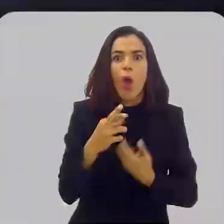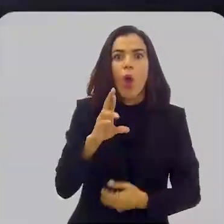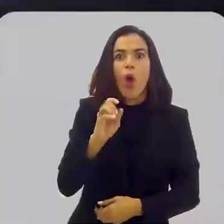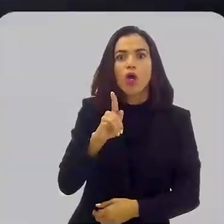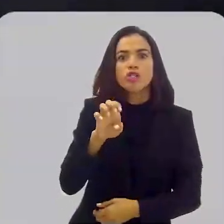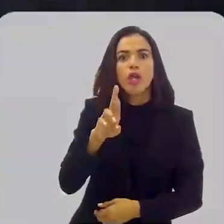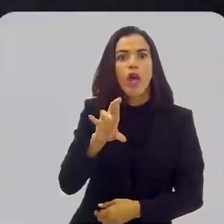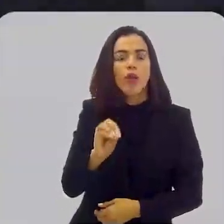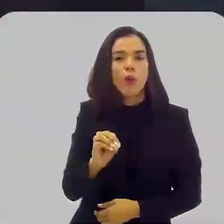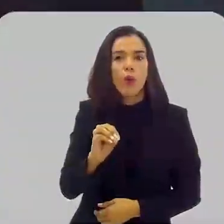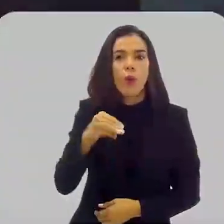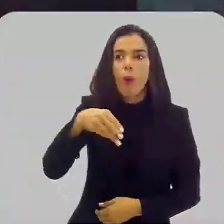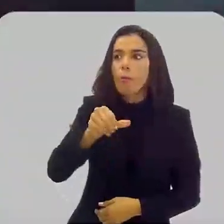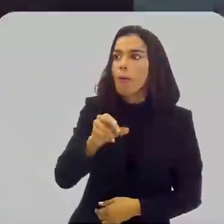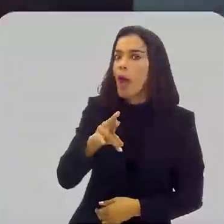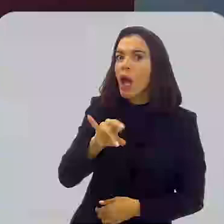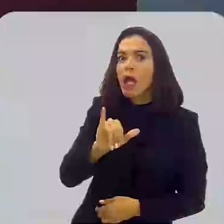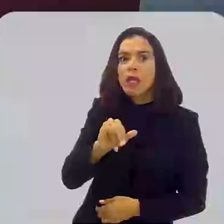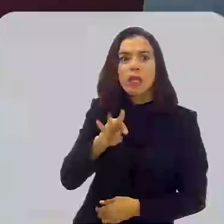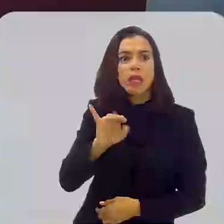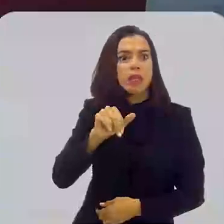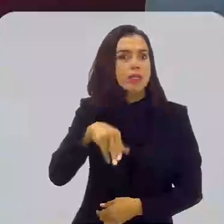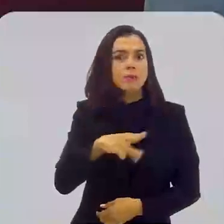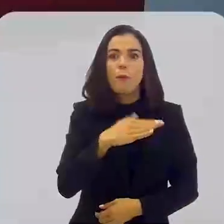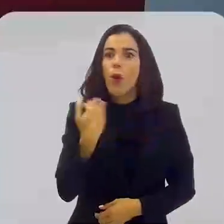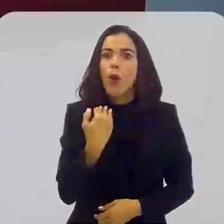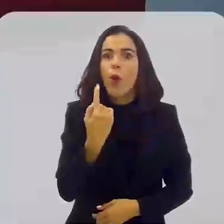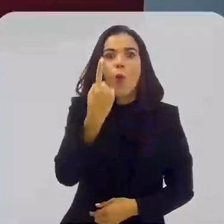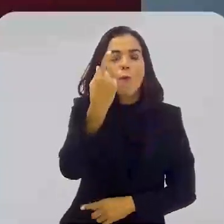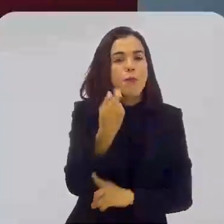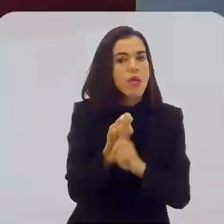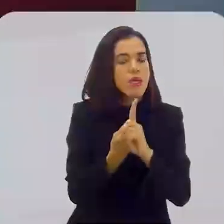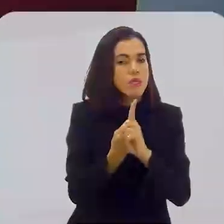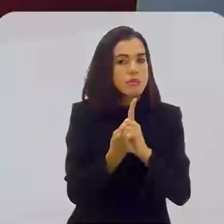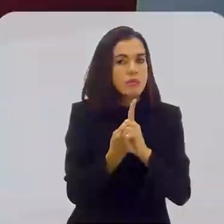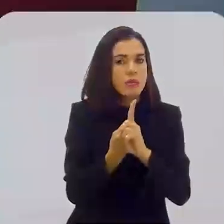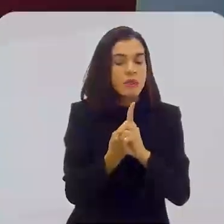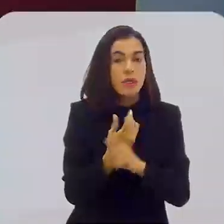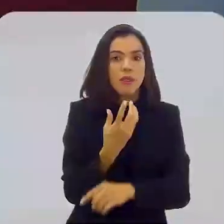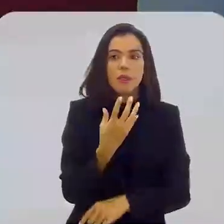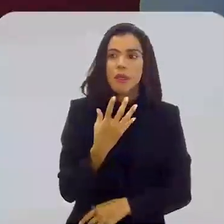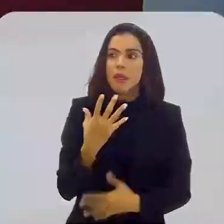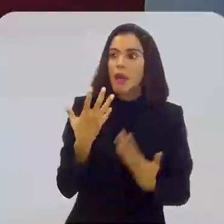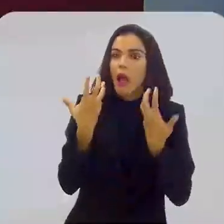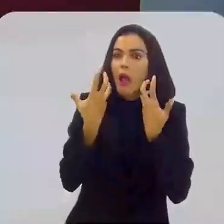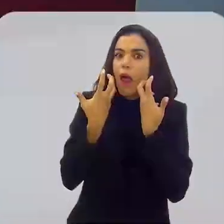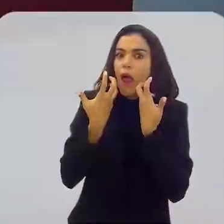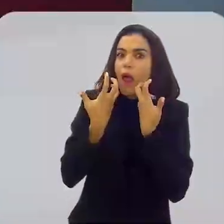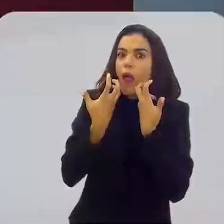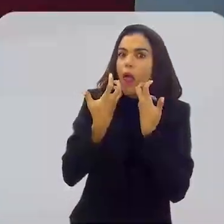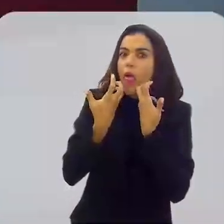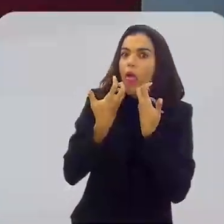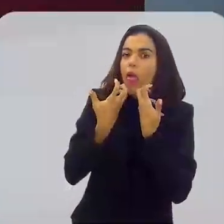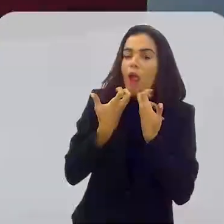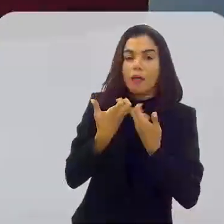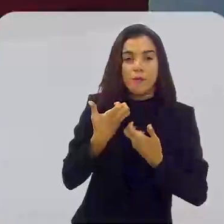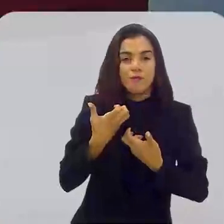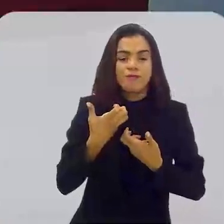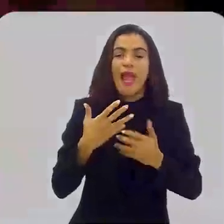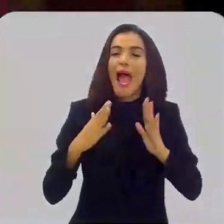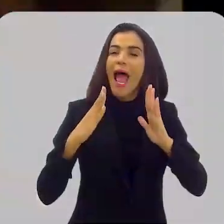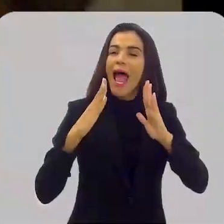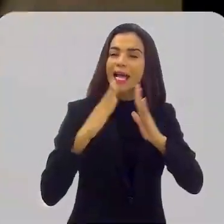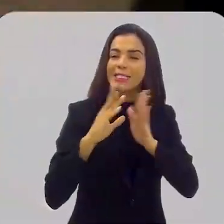mim e ficou meio branco Rogério, o Martins morreu há um mês E ficou mudo